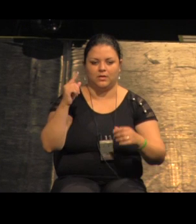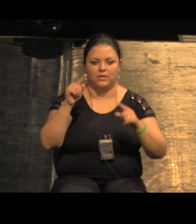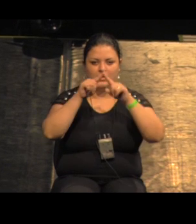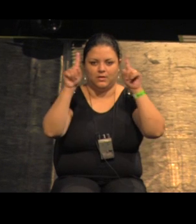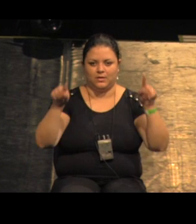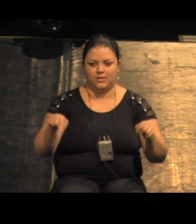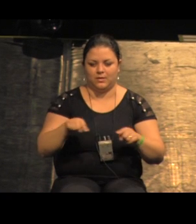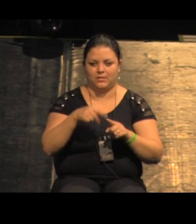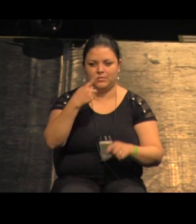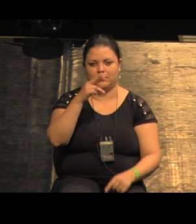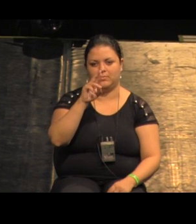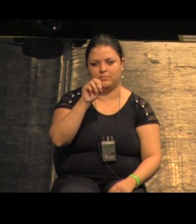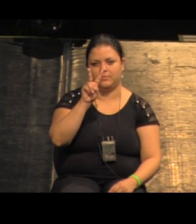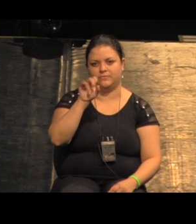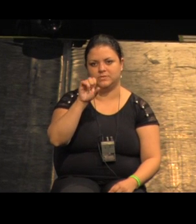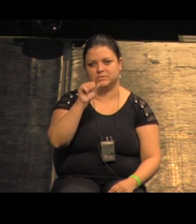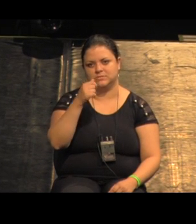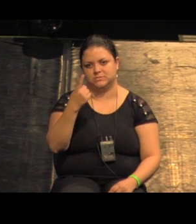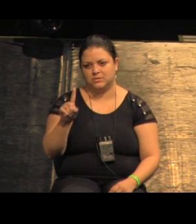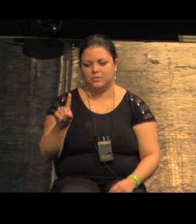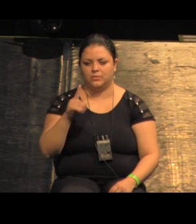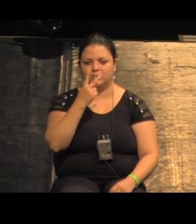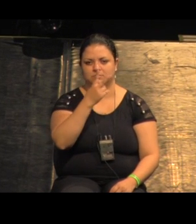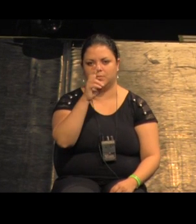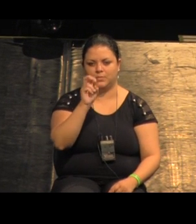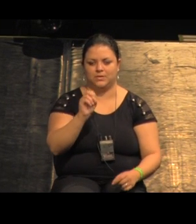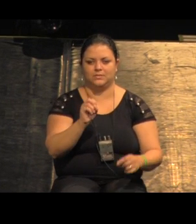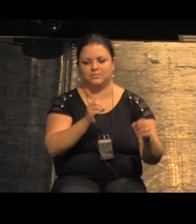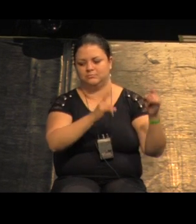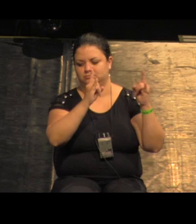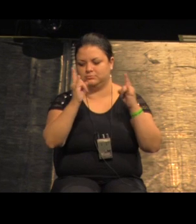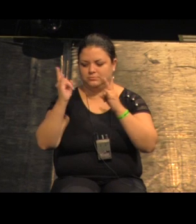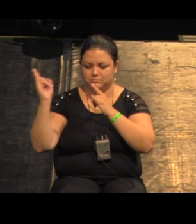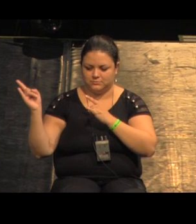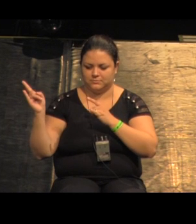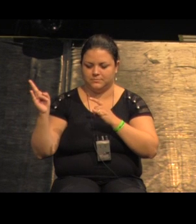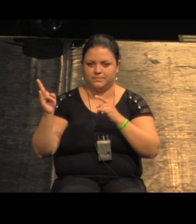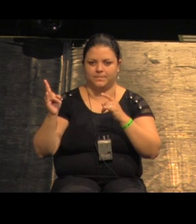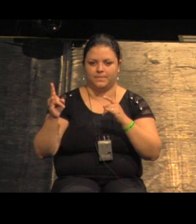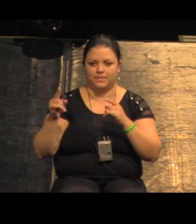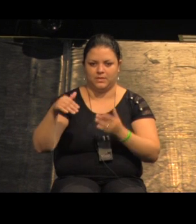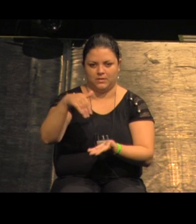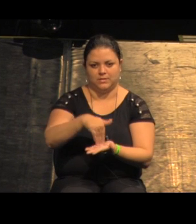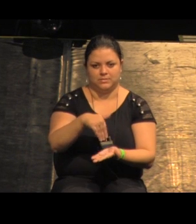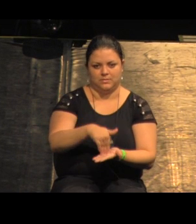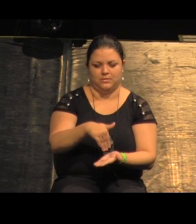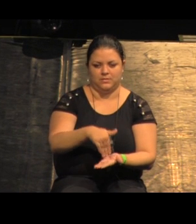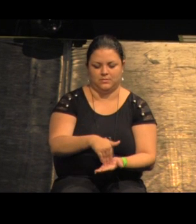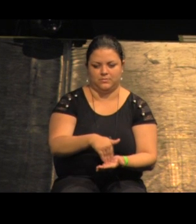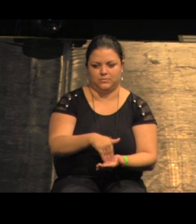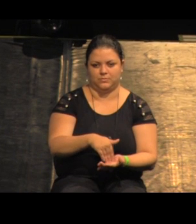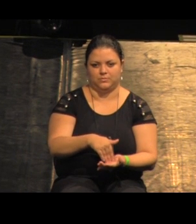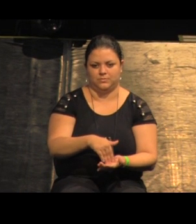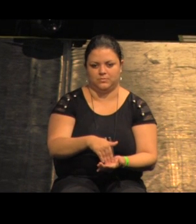provisão quer dizer a prefeitura chama assim 250 unidades o térreo isso de novo foi um programa inovador porque o